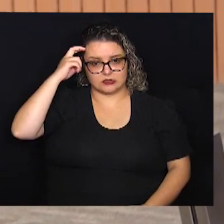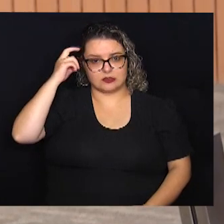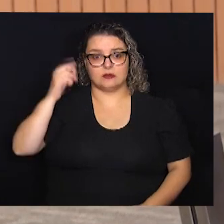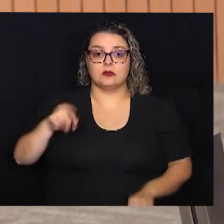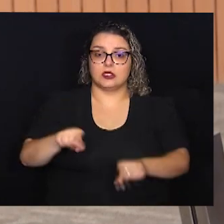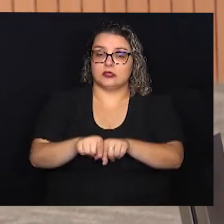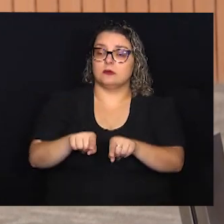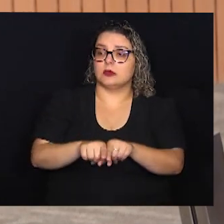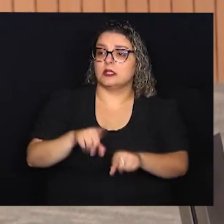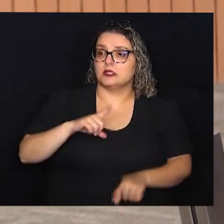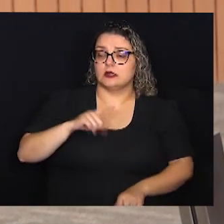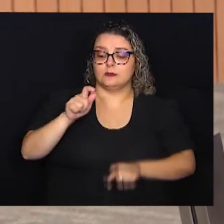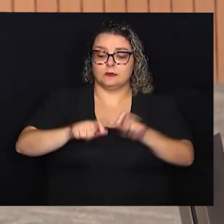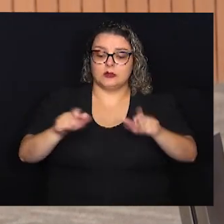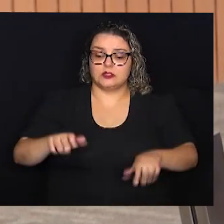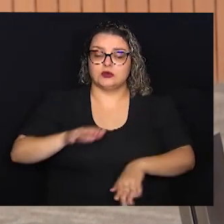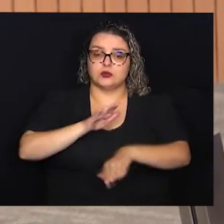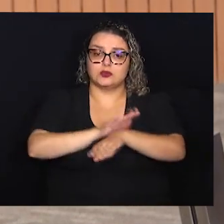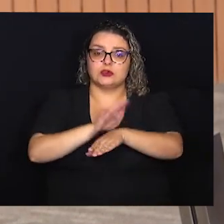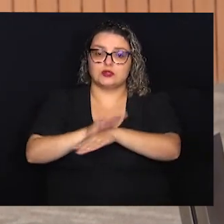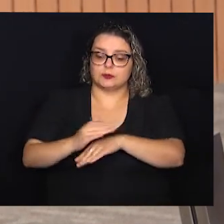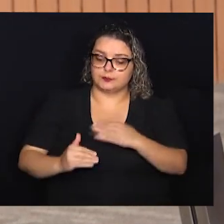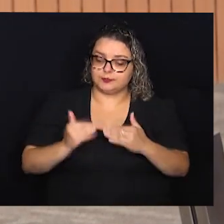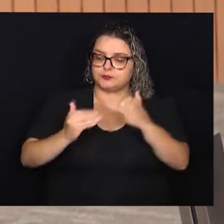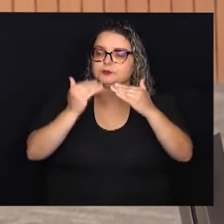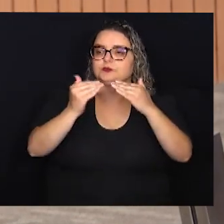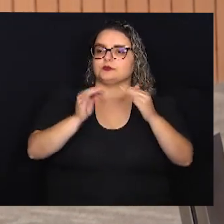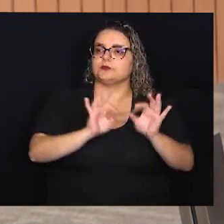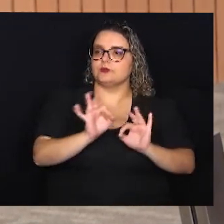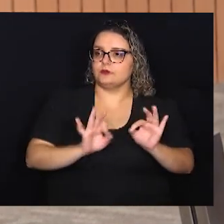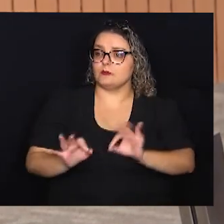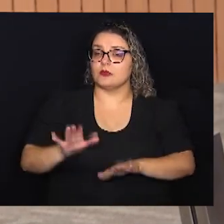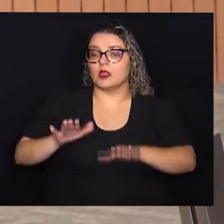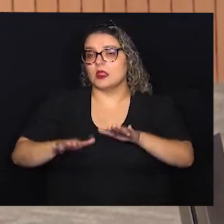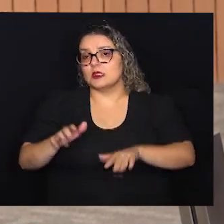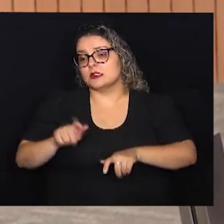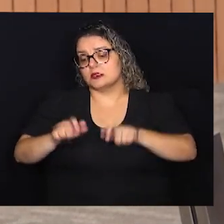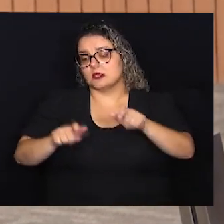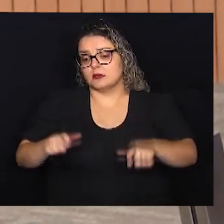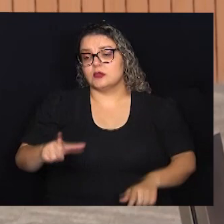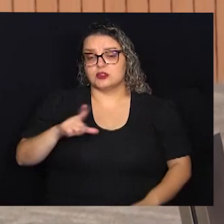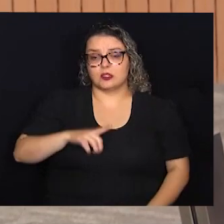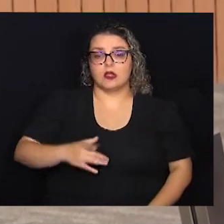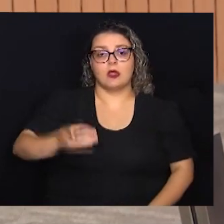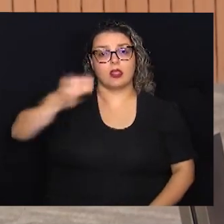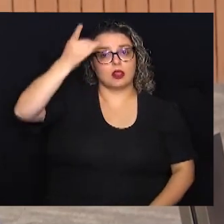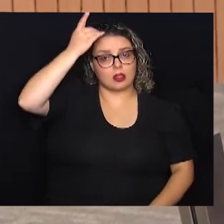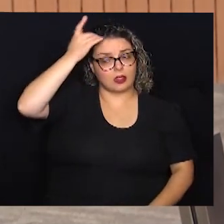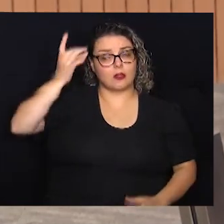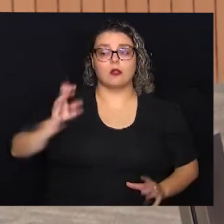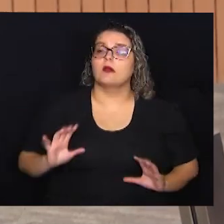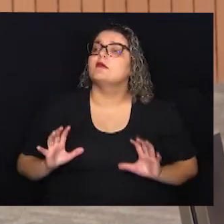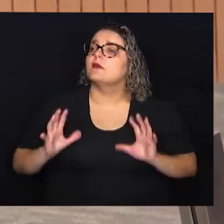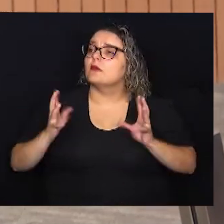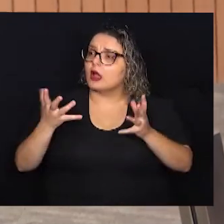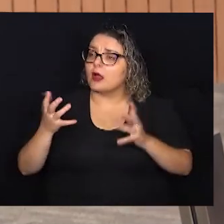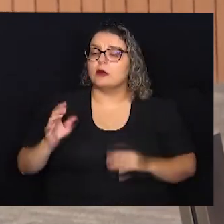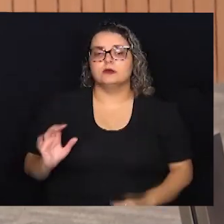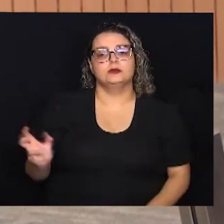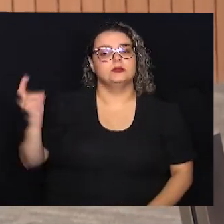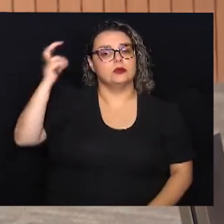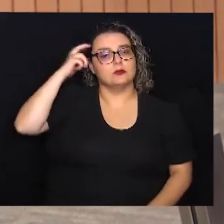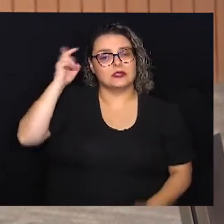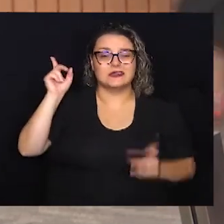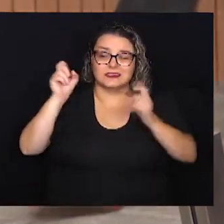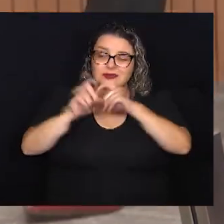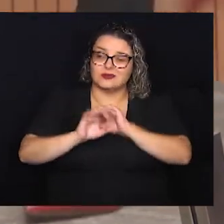Da Comissão de Cultura, vai ter também pessoas ajudando a montar o projeto. Porque muitas vezes a pessoa tem o dom de fazer a